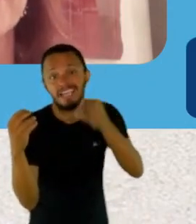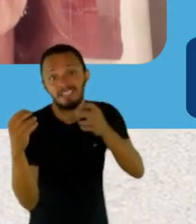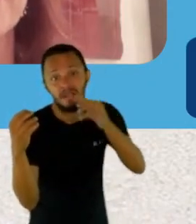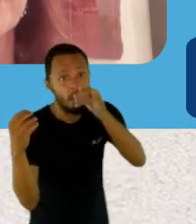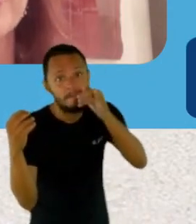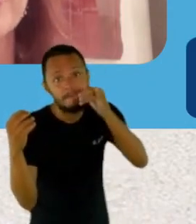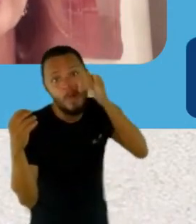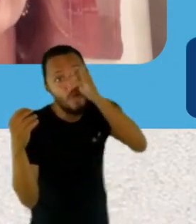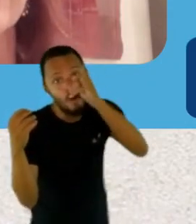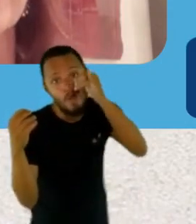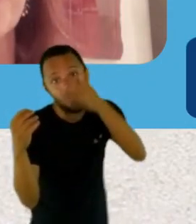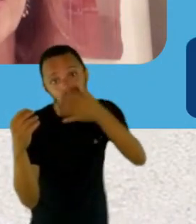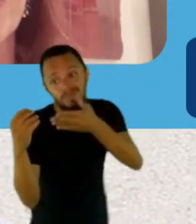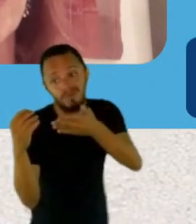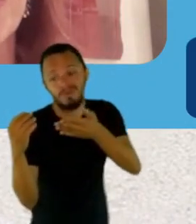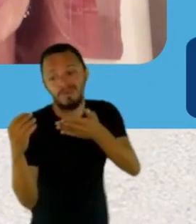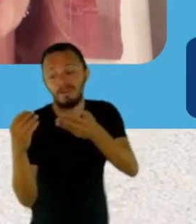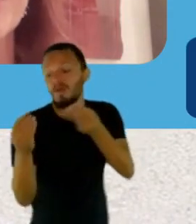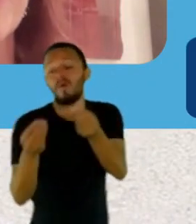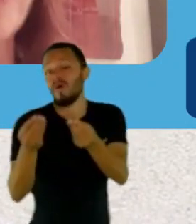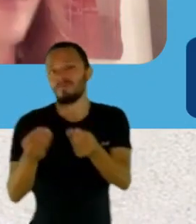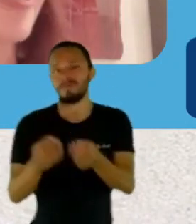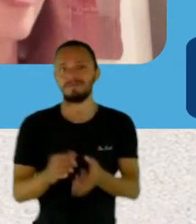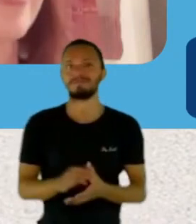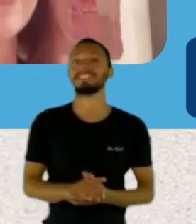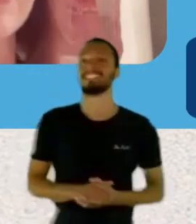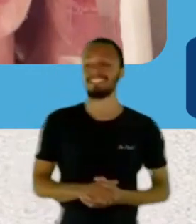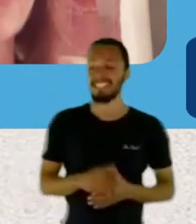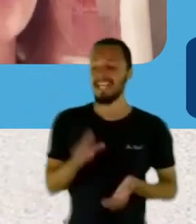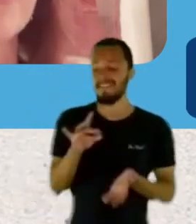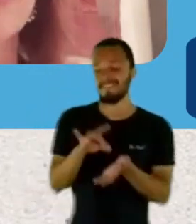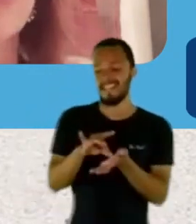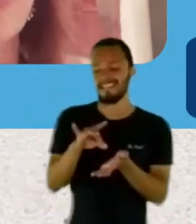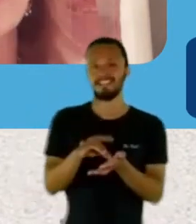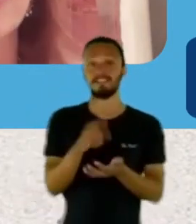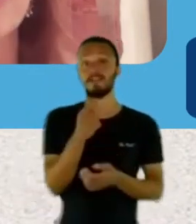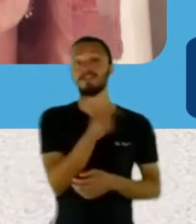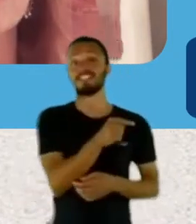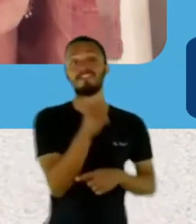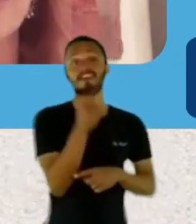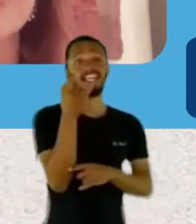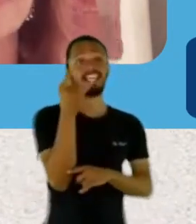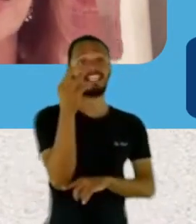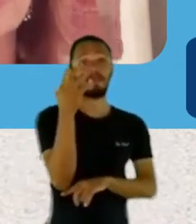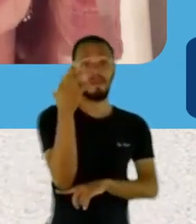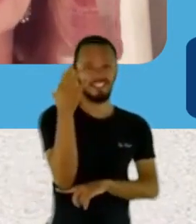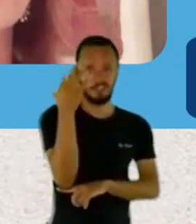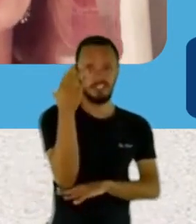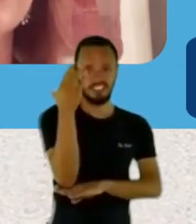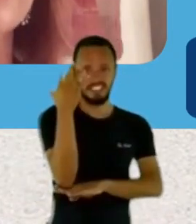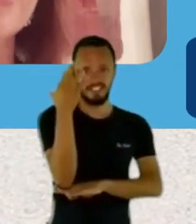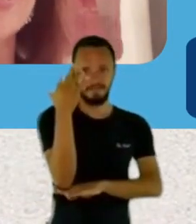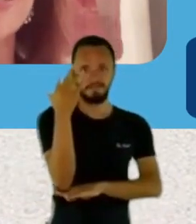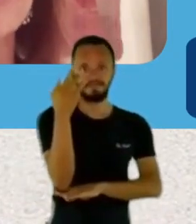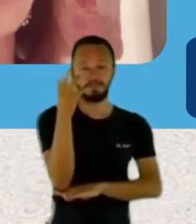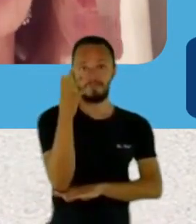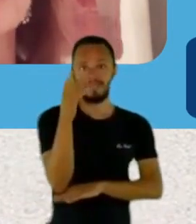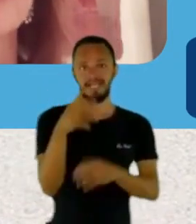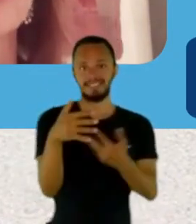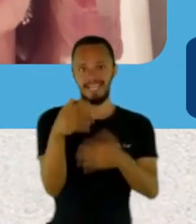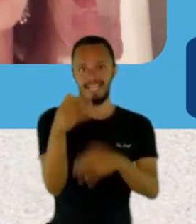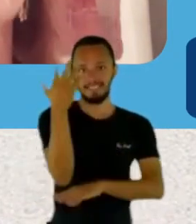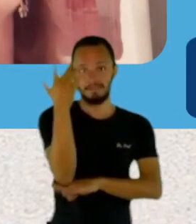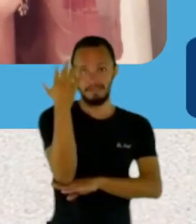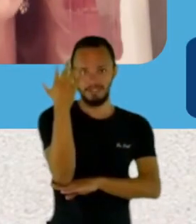se curar também, né? É tão maluco isso, que eu estava em Patinga. No começo do Bienal, eu tive uma palestra em Patinga. Bienal